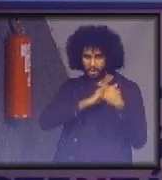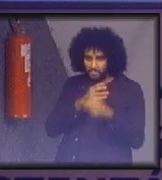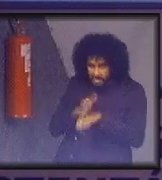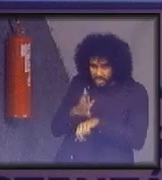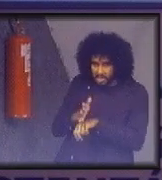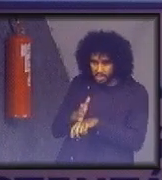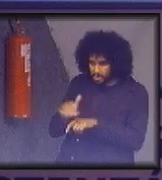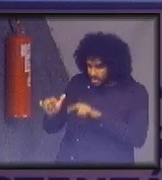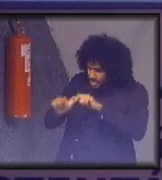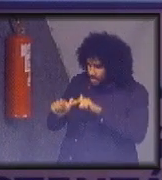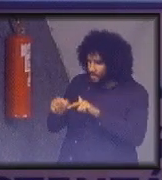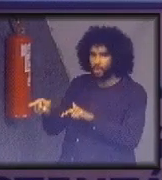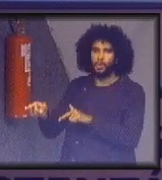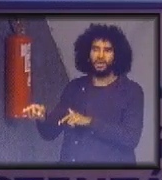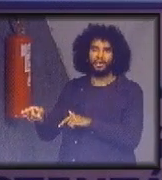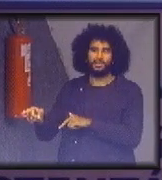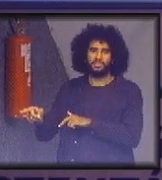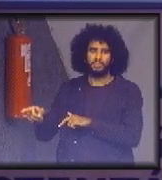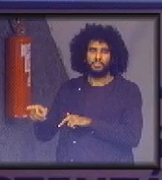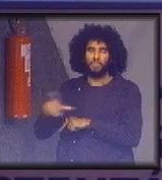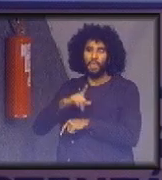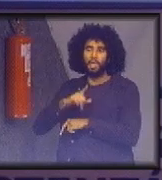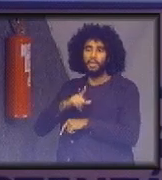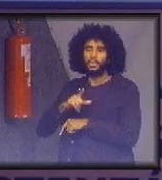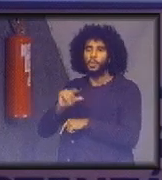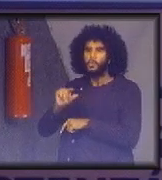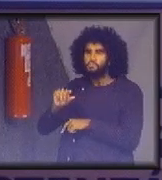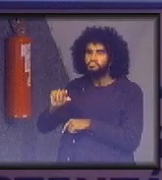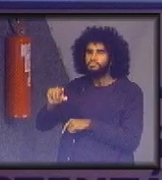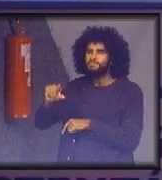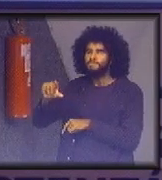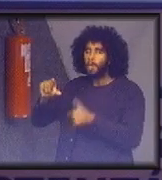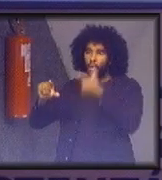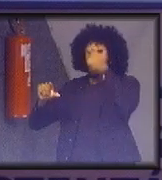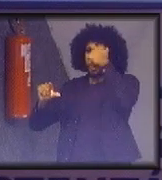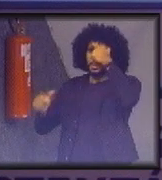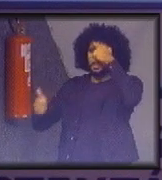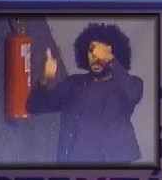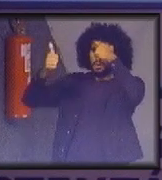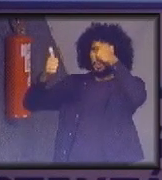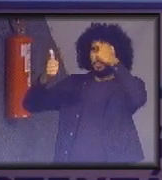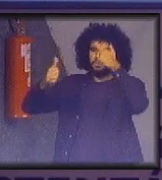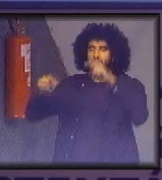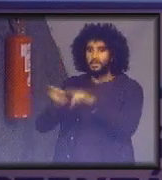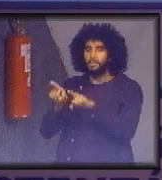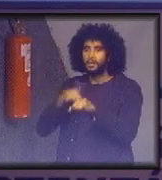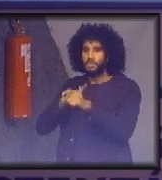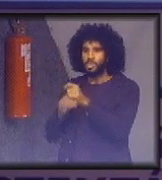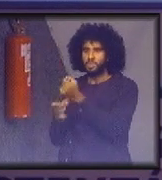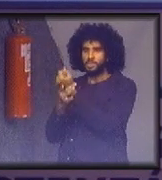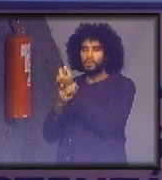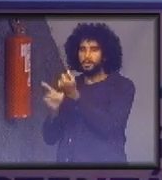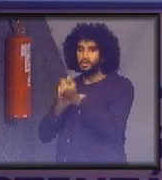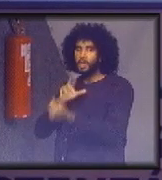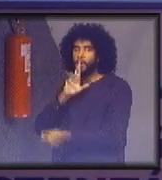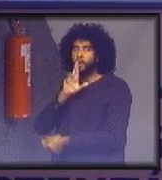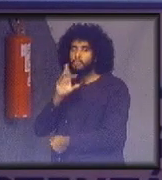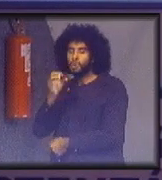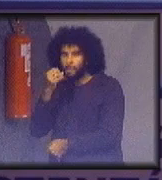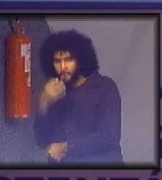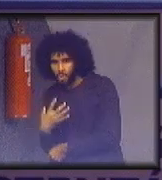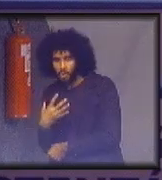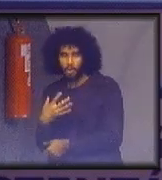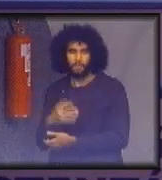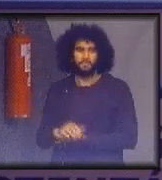trabalhar com essas pessoas para melhorar esse nível de consciência no consumo. E eu posso garantir, por resultados obtidos por nós, que,